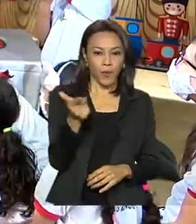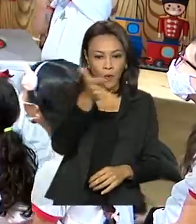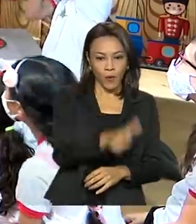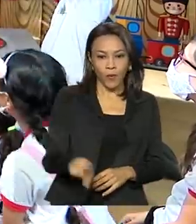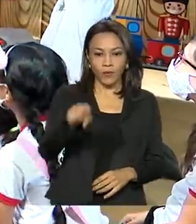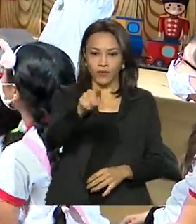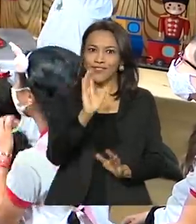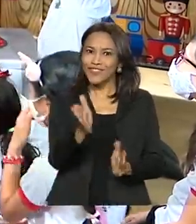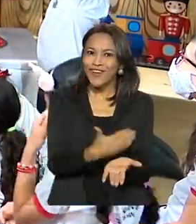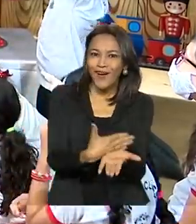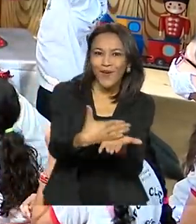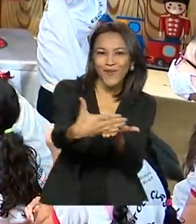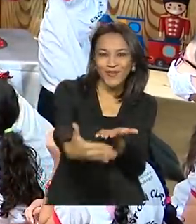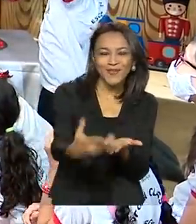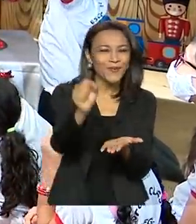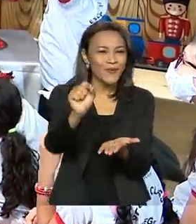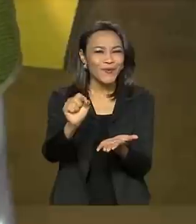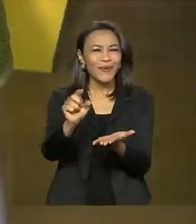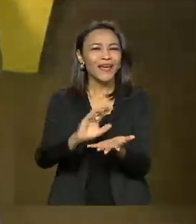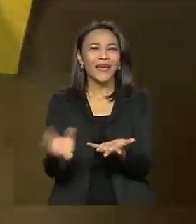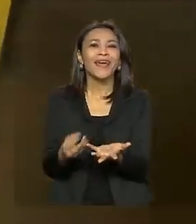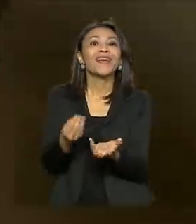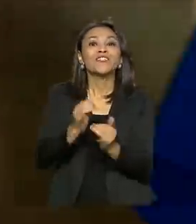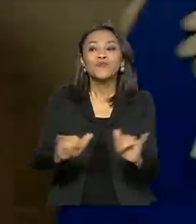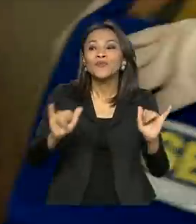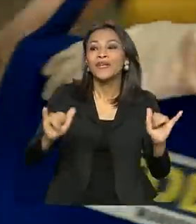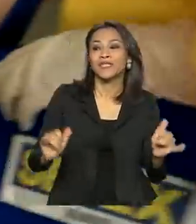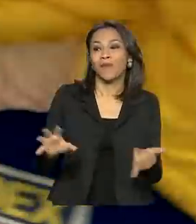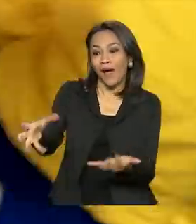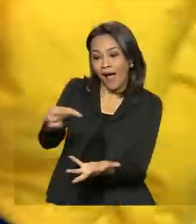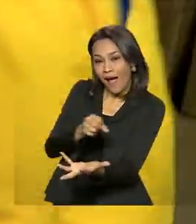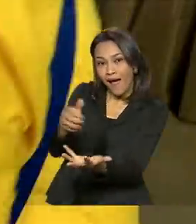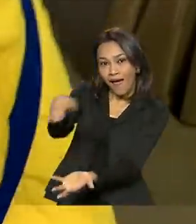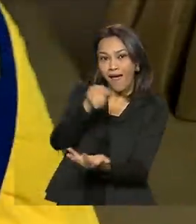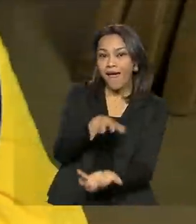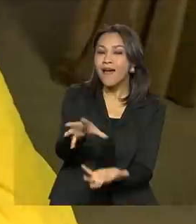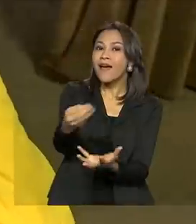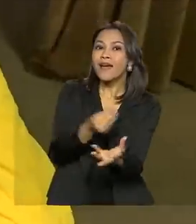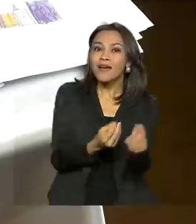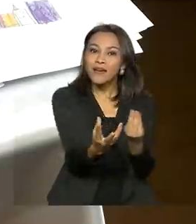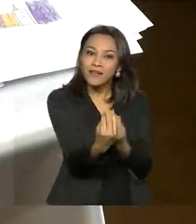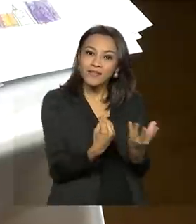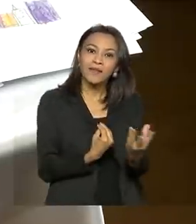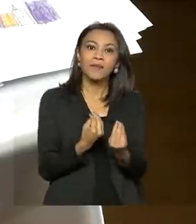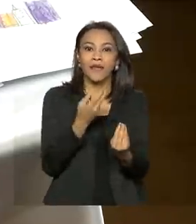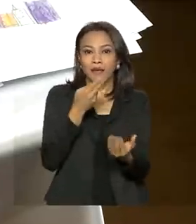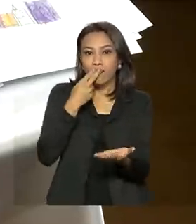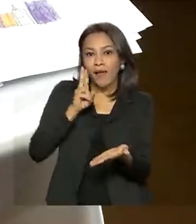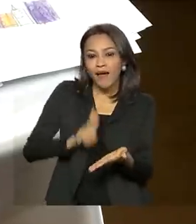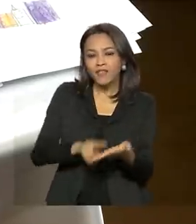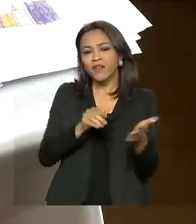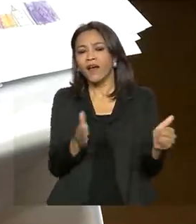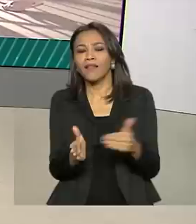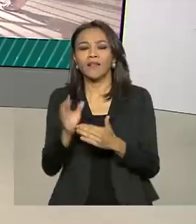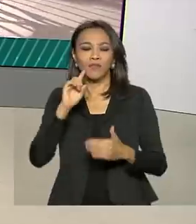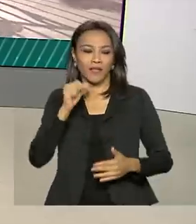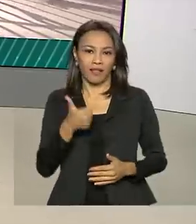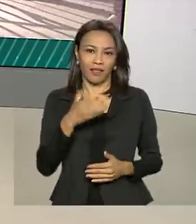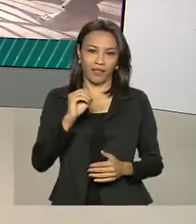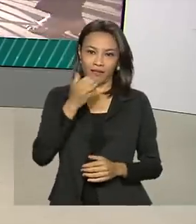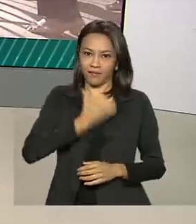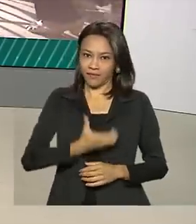Já começou a tradicional campanha Papai Noel dos Correios. A adoção das cartinhas vai até 10 de dezembro.